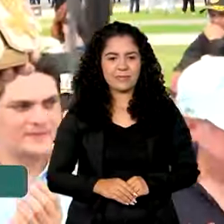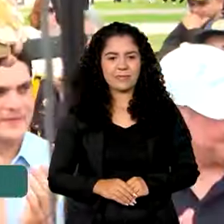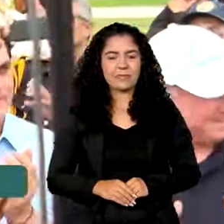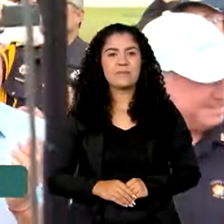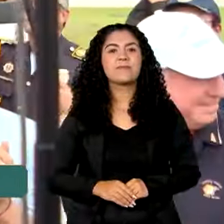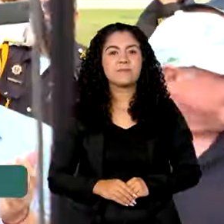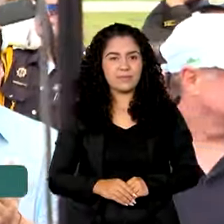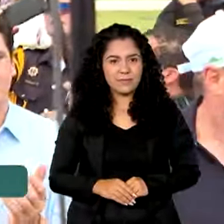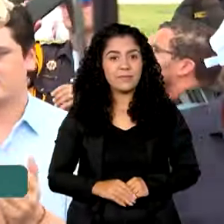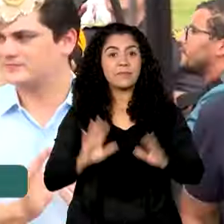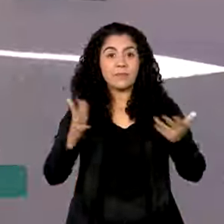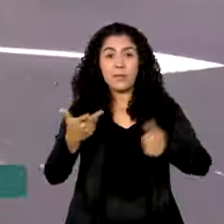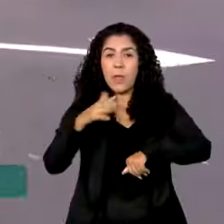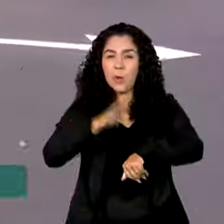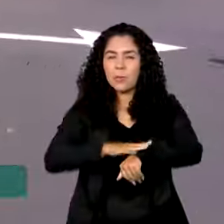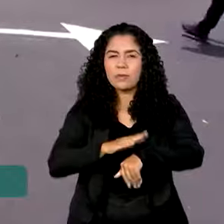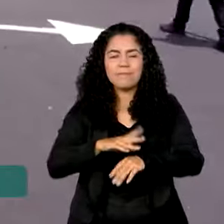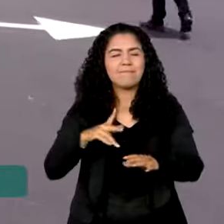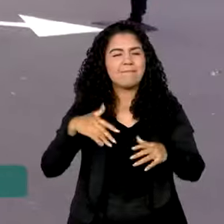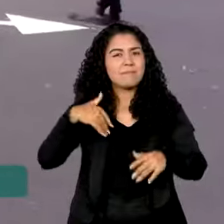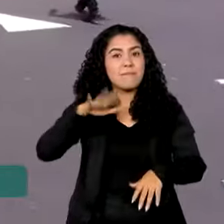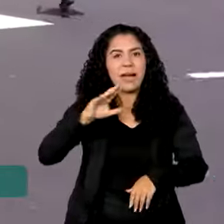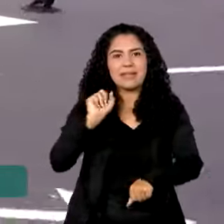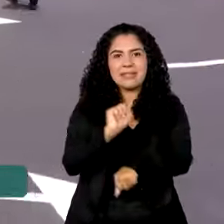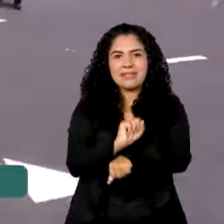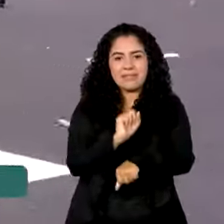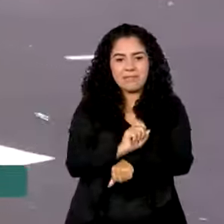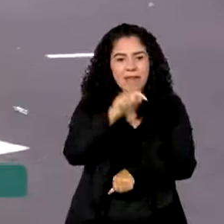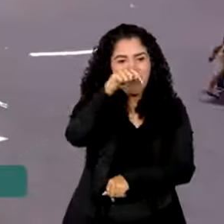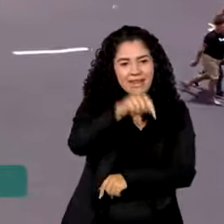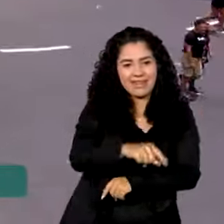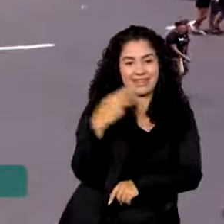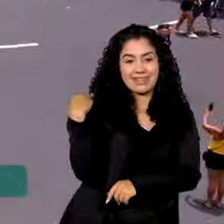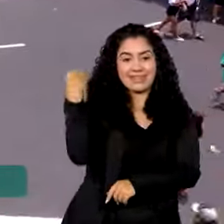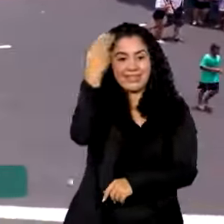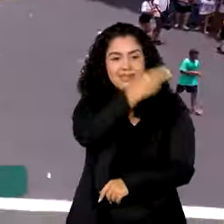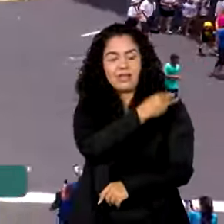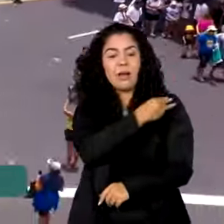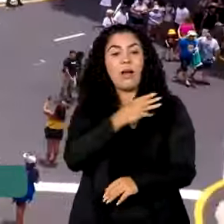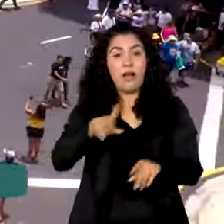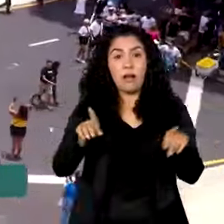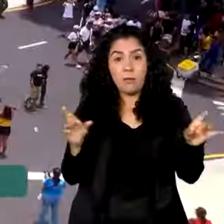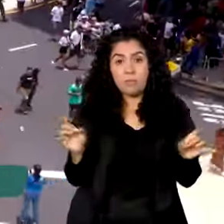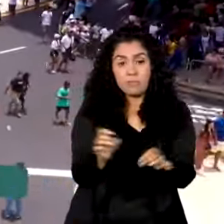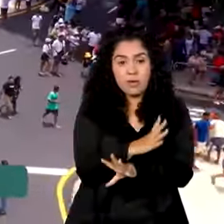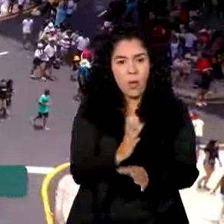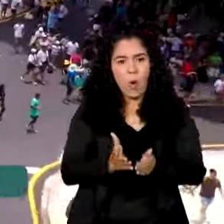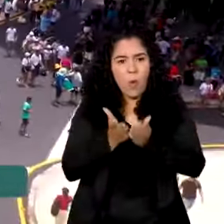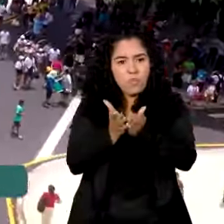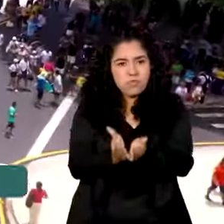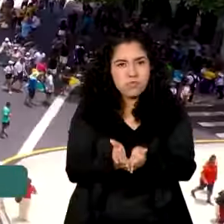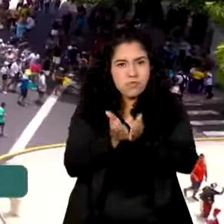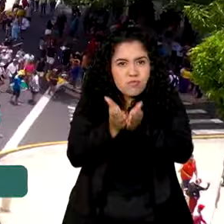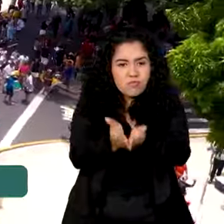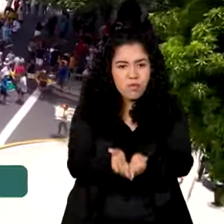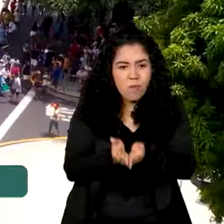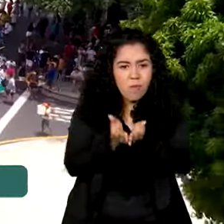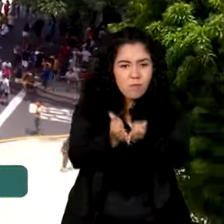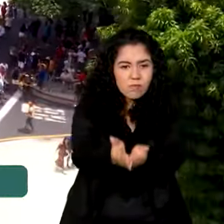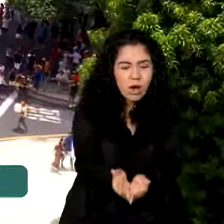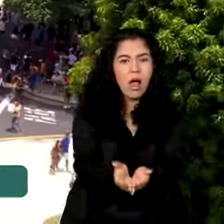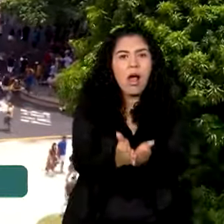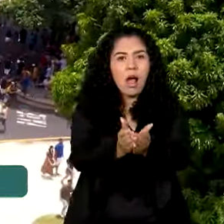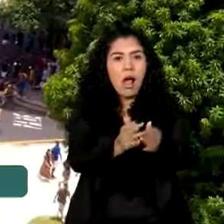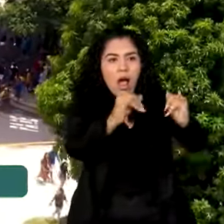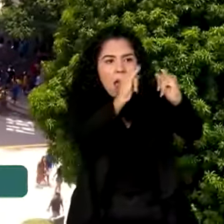Esse é um dos momentos mais esperados do sírio de Nazaré. Depois de ser conduzida pelas embarcações, a imagem de Nossa